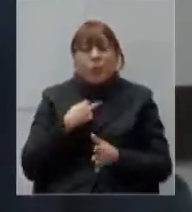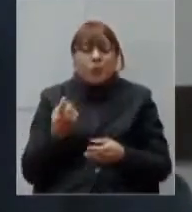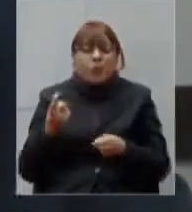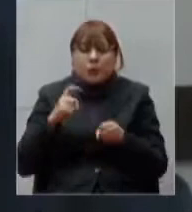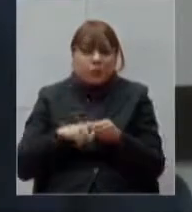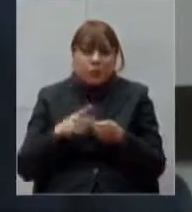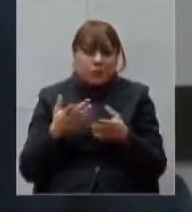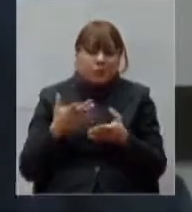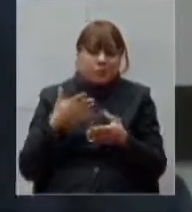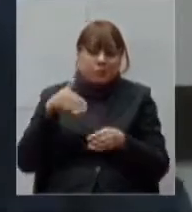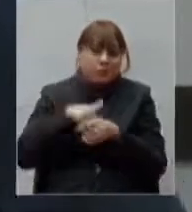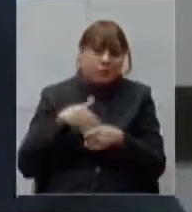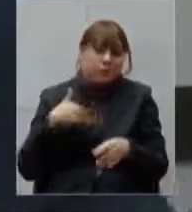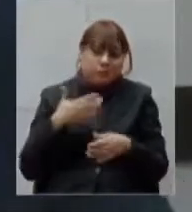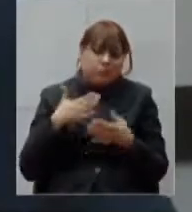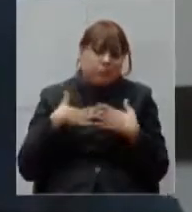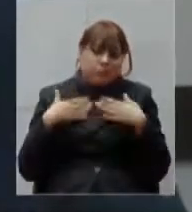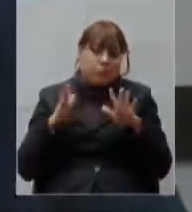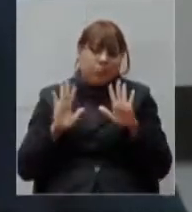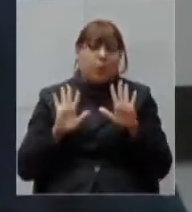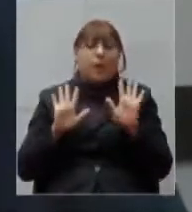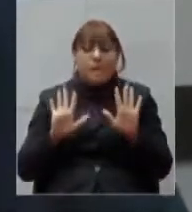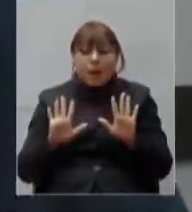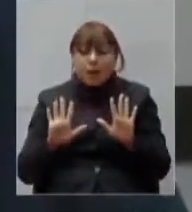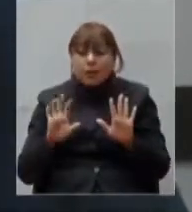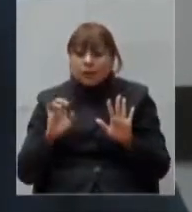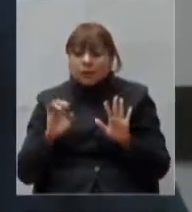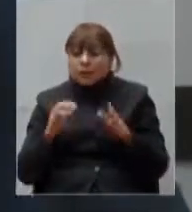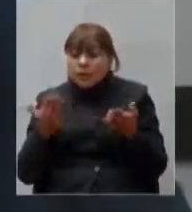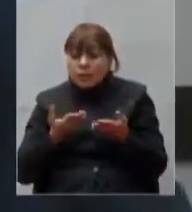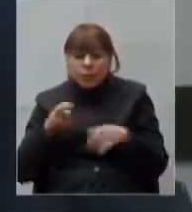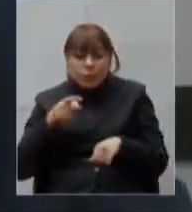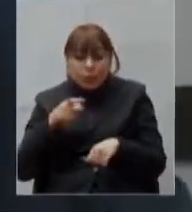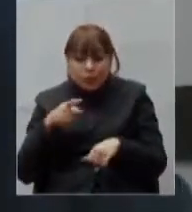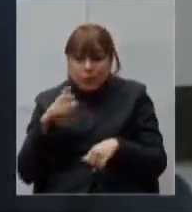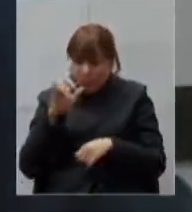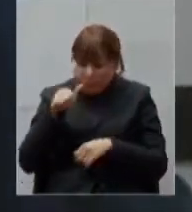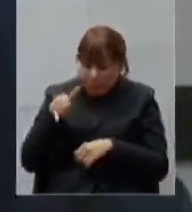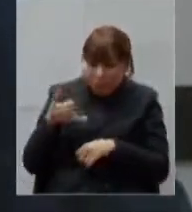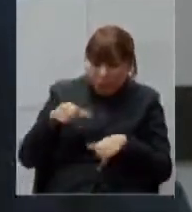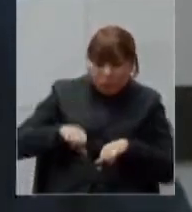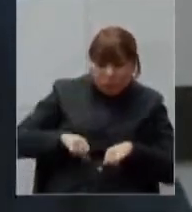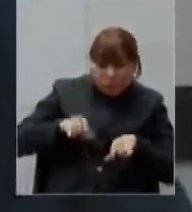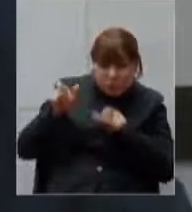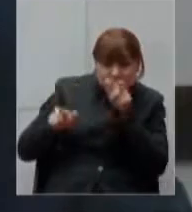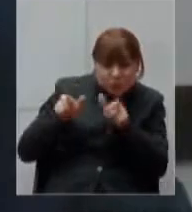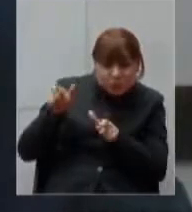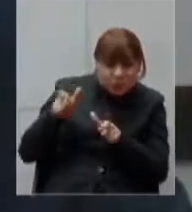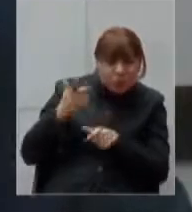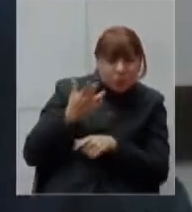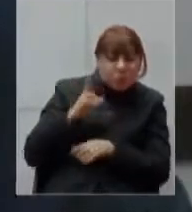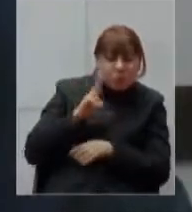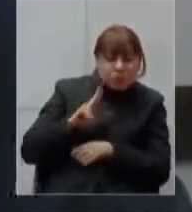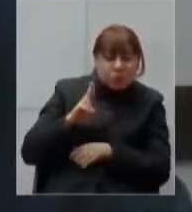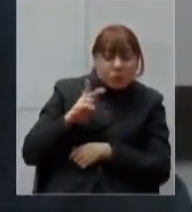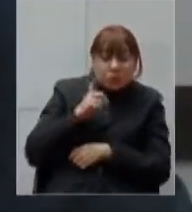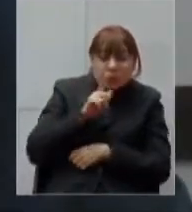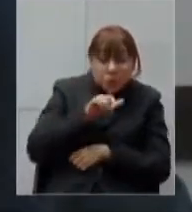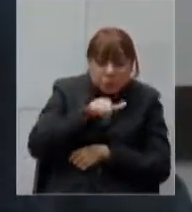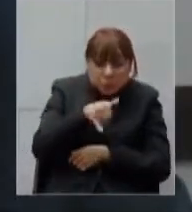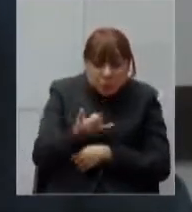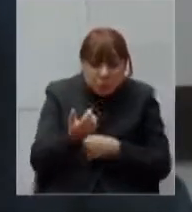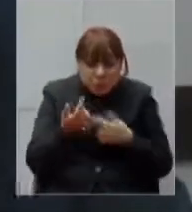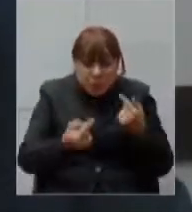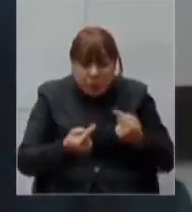fosse não é momento da gente fazer política com o sofrimento alheio mas todos aqui Uberaba que